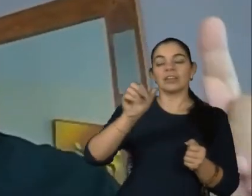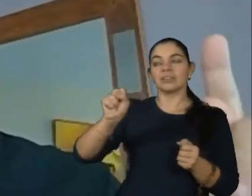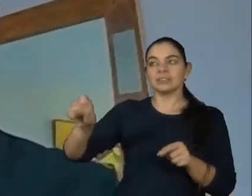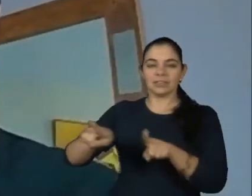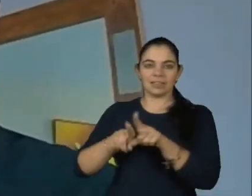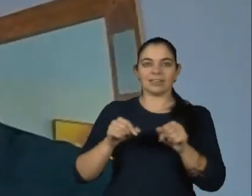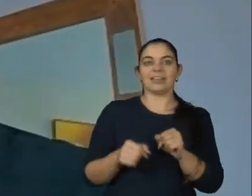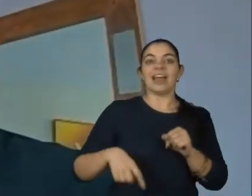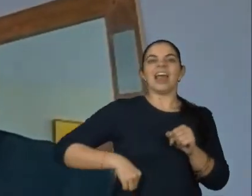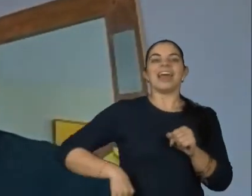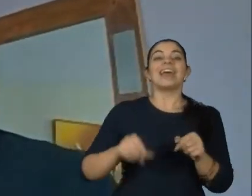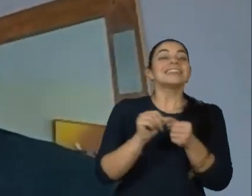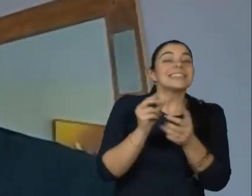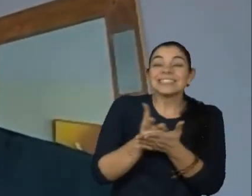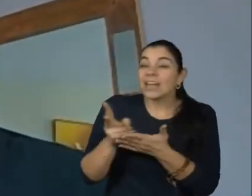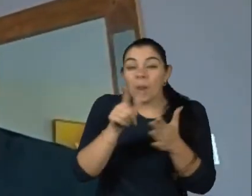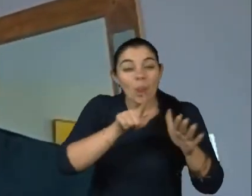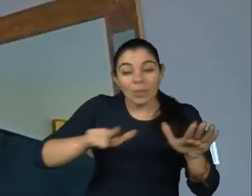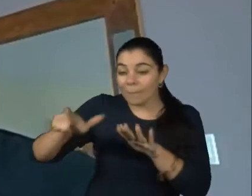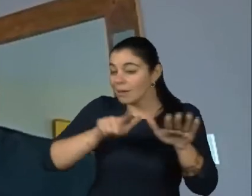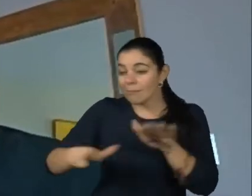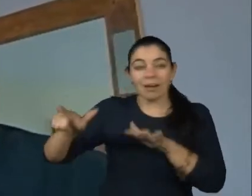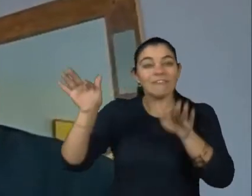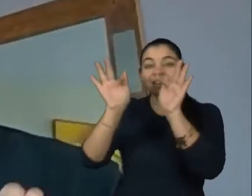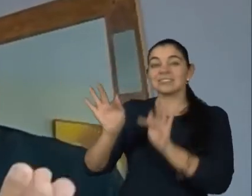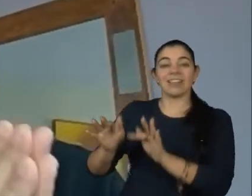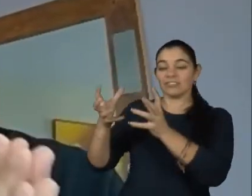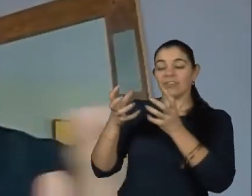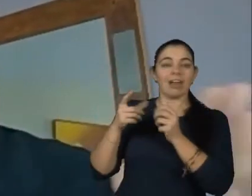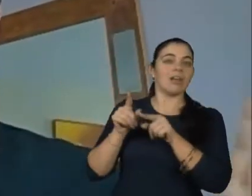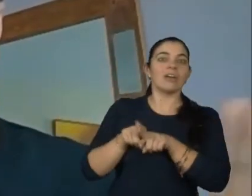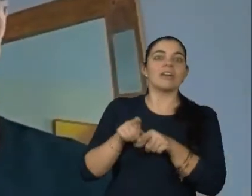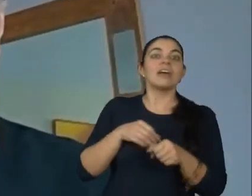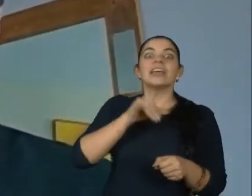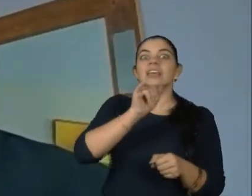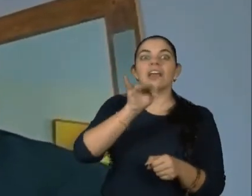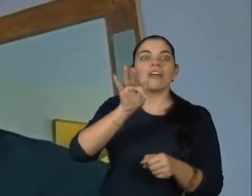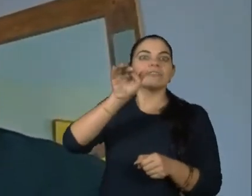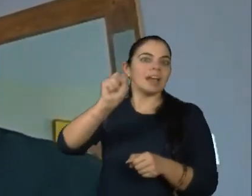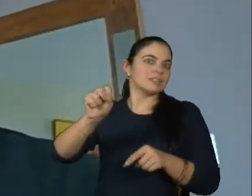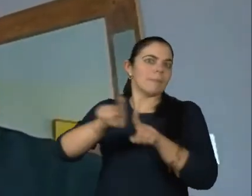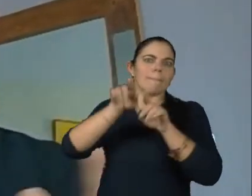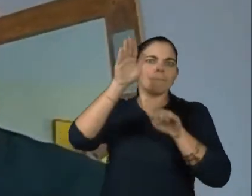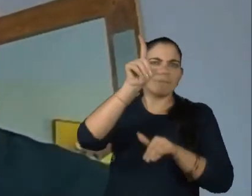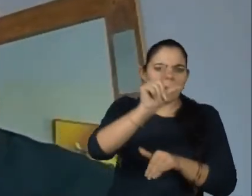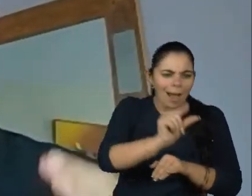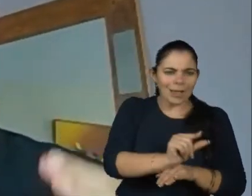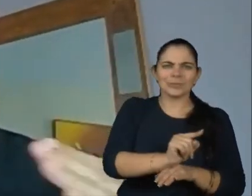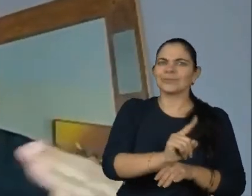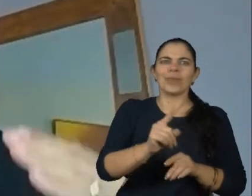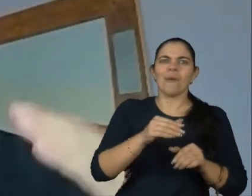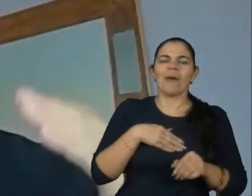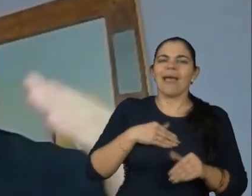diz felicidade semanal, mas é verdade, sabe? Ninguém pode viver com o IFS baixo, e aí esse nível